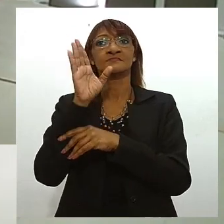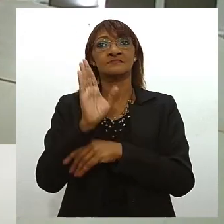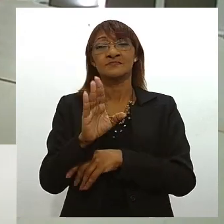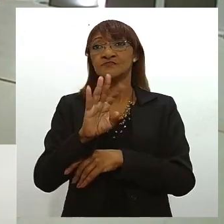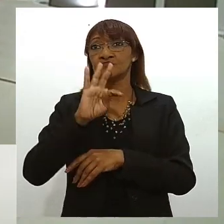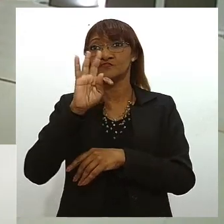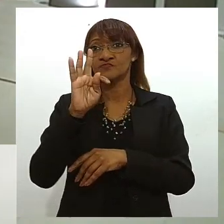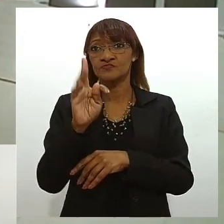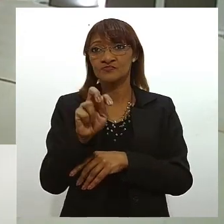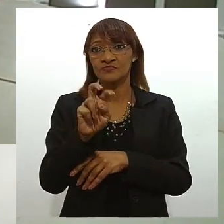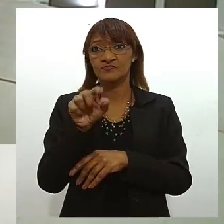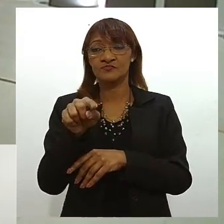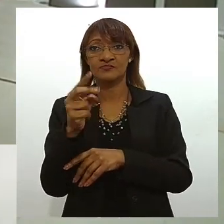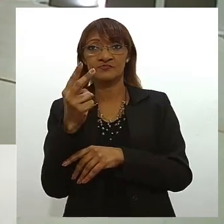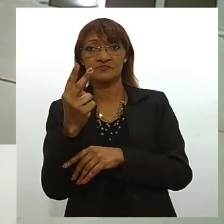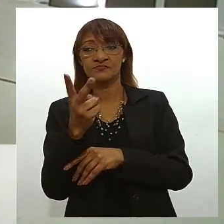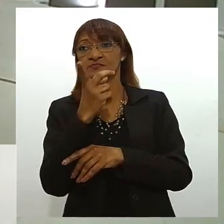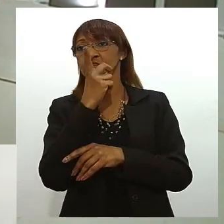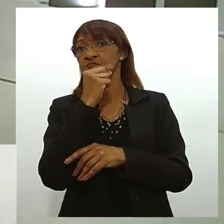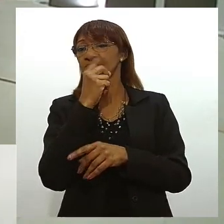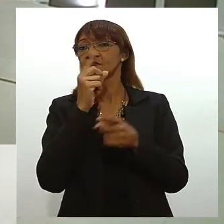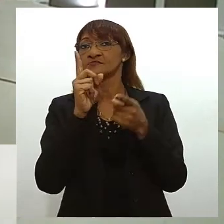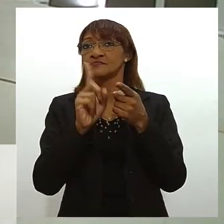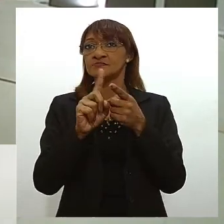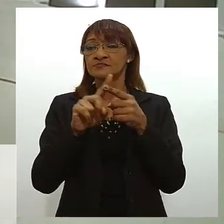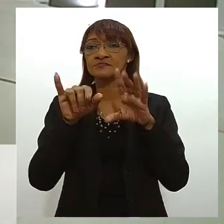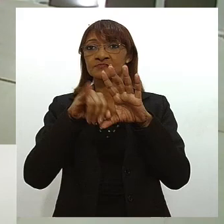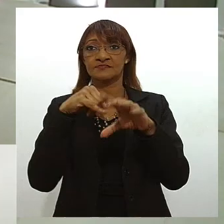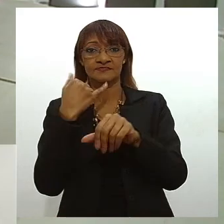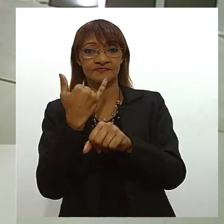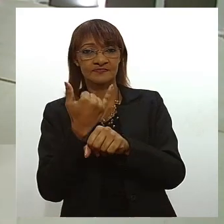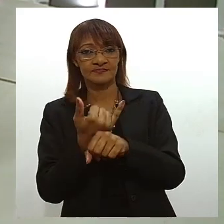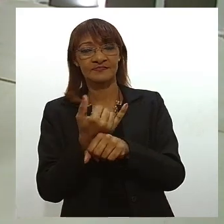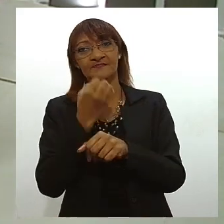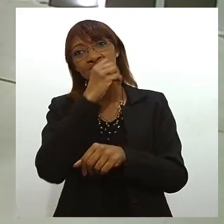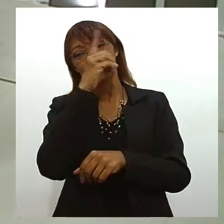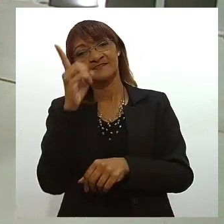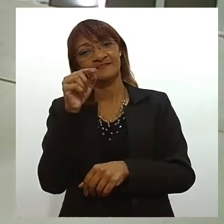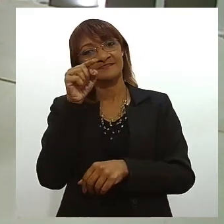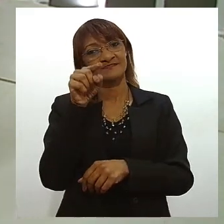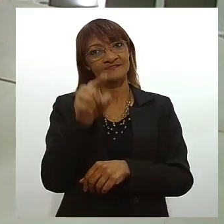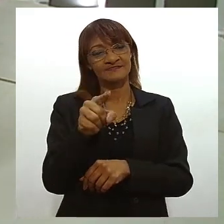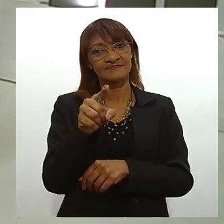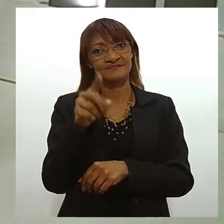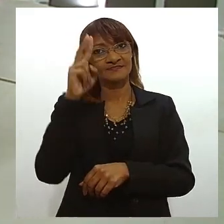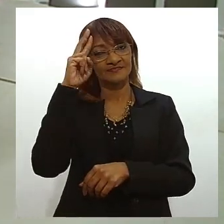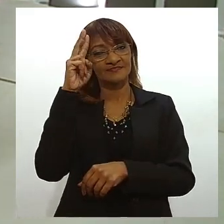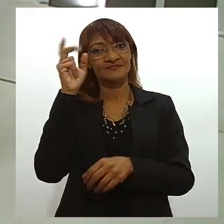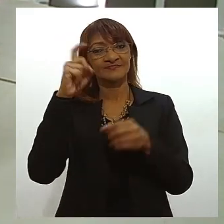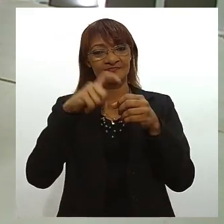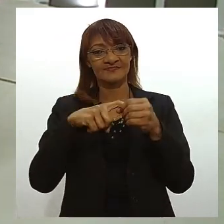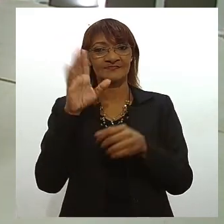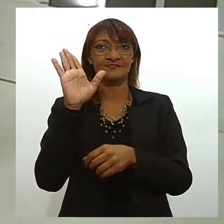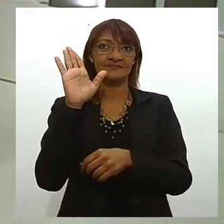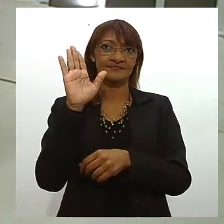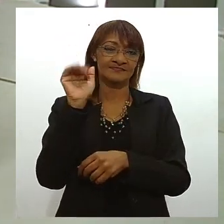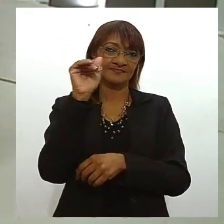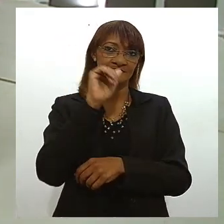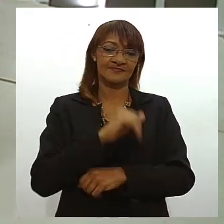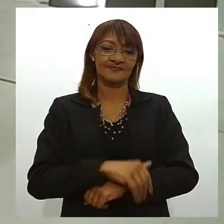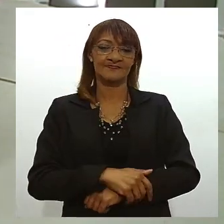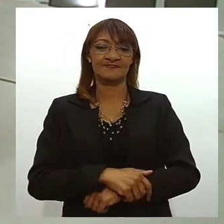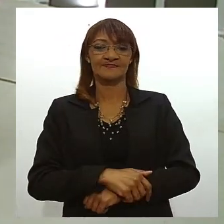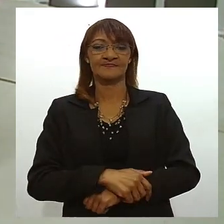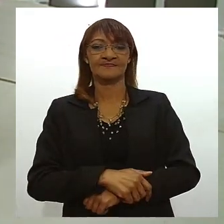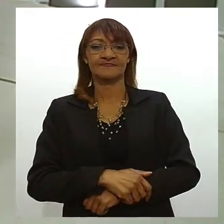.2 no Twitter arroba TV Alese no nosso canal no Youtube um bom dia para você e espero segunda-feira com mais um Jornal da Alese primeira edição tchau